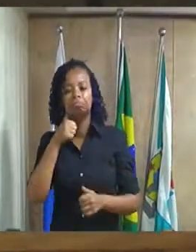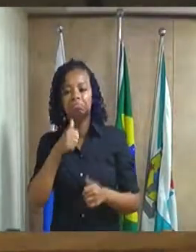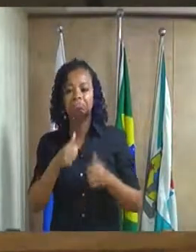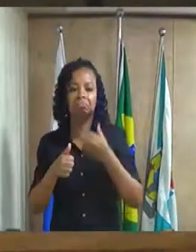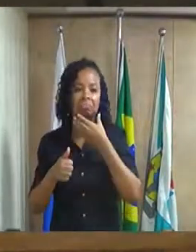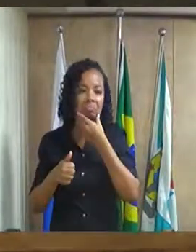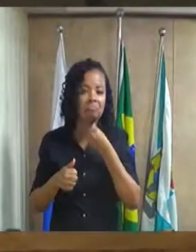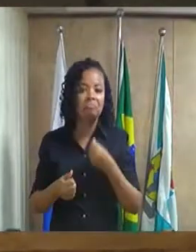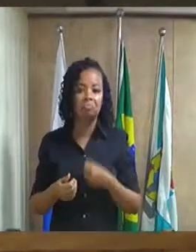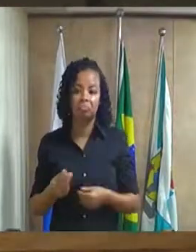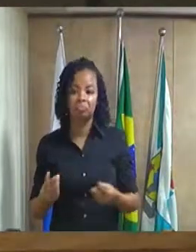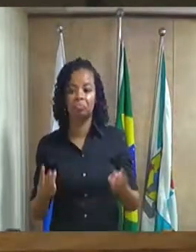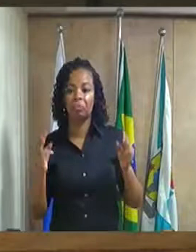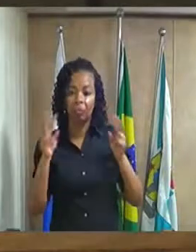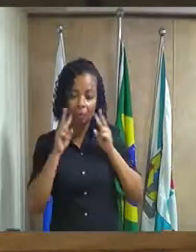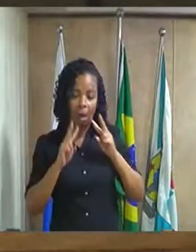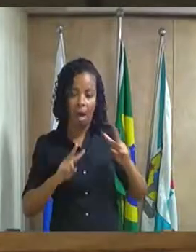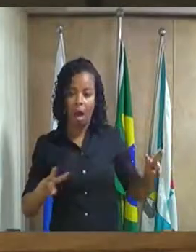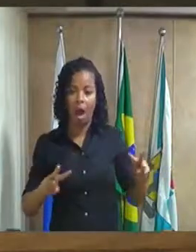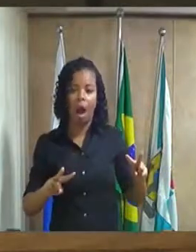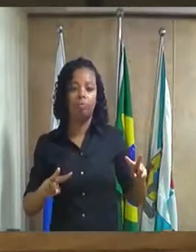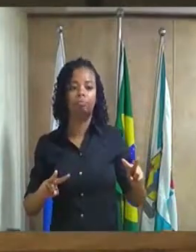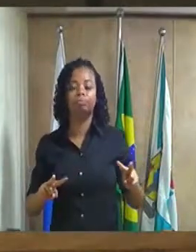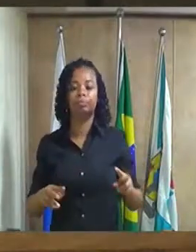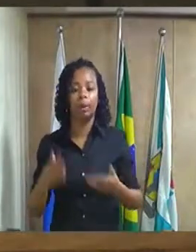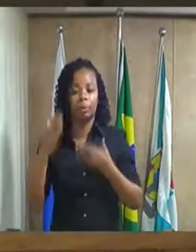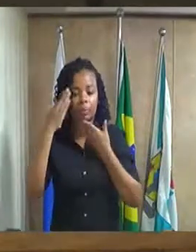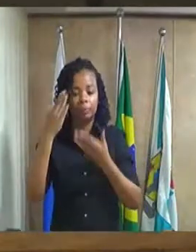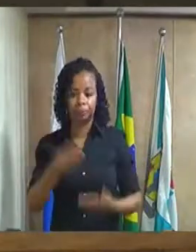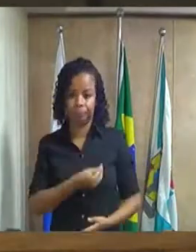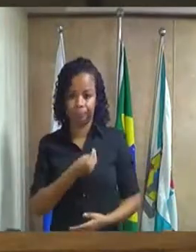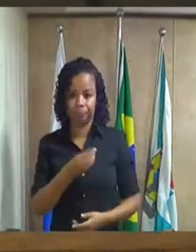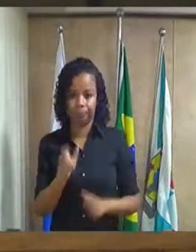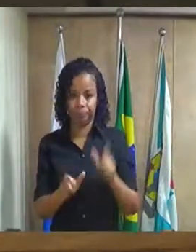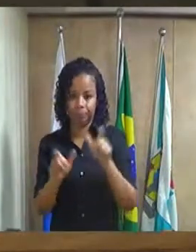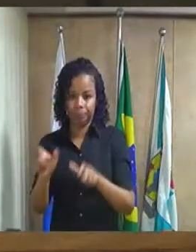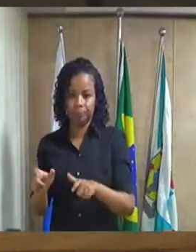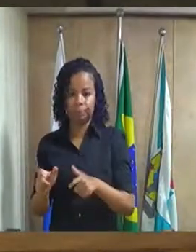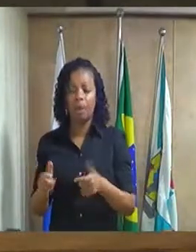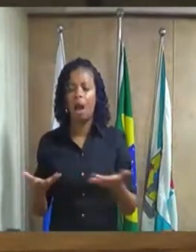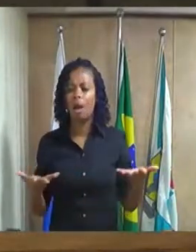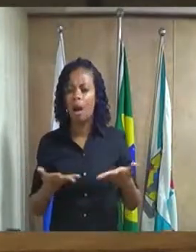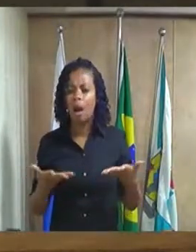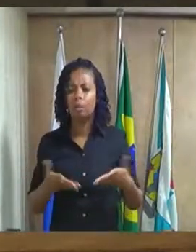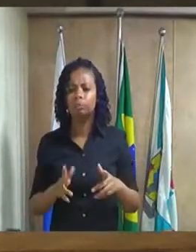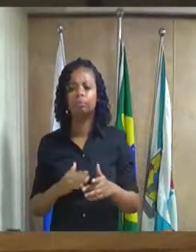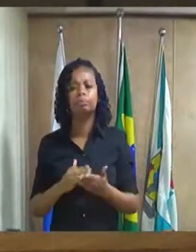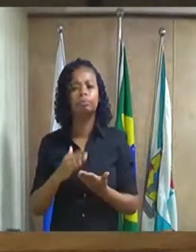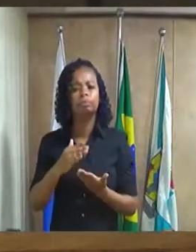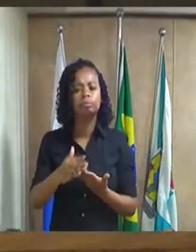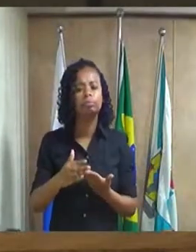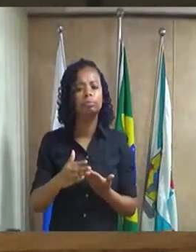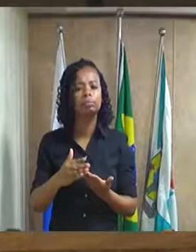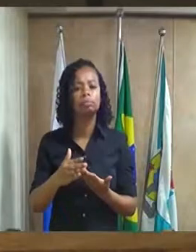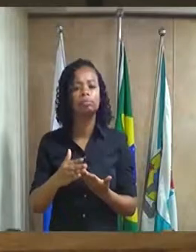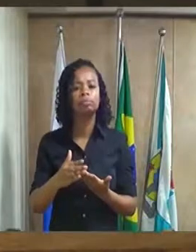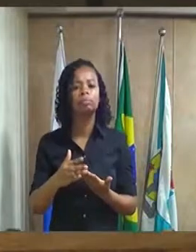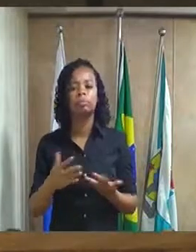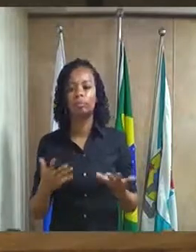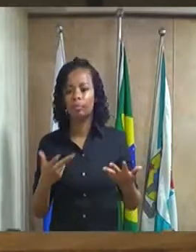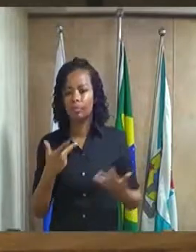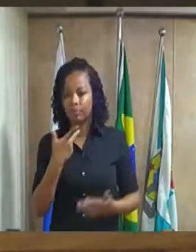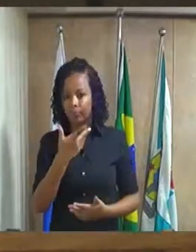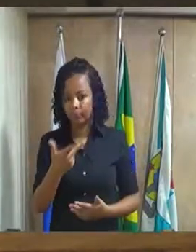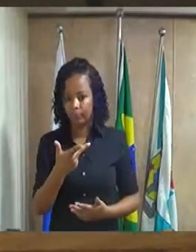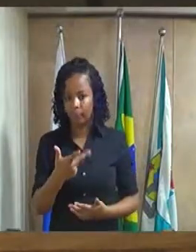assistem obrigado pelas presenças senhor presidente inicialmente queria nesse momento